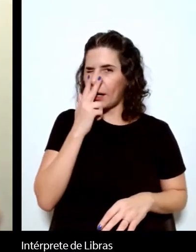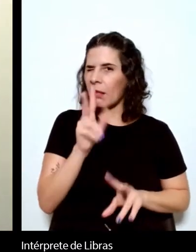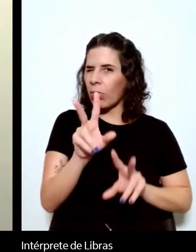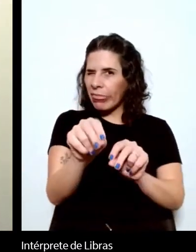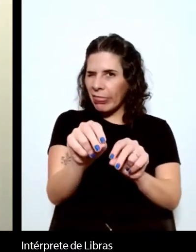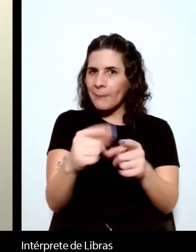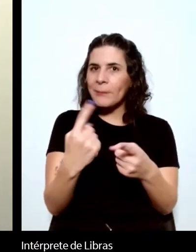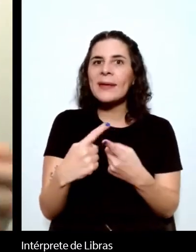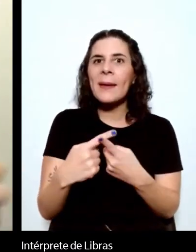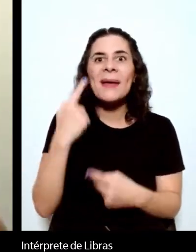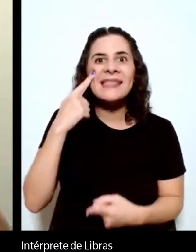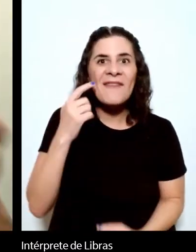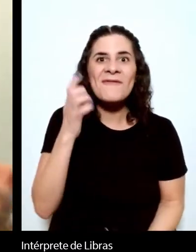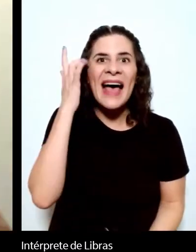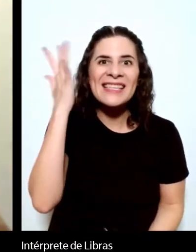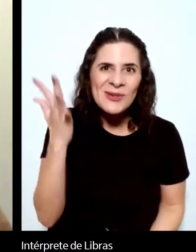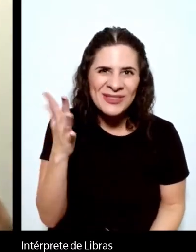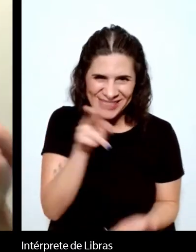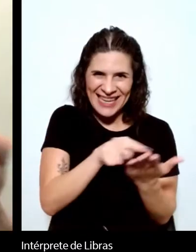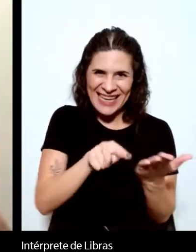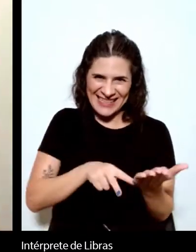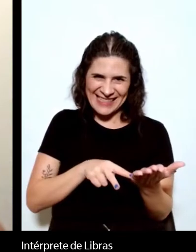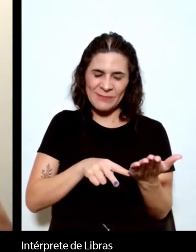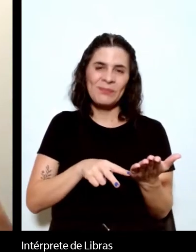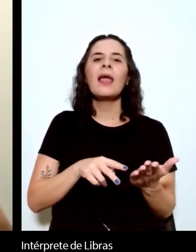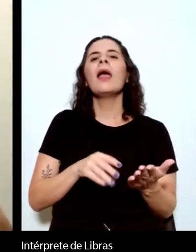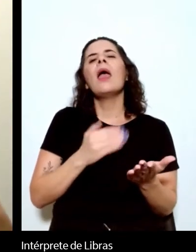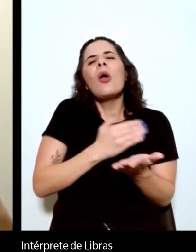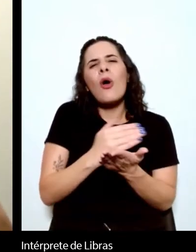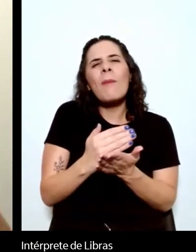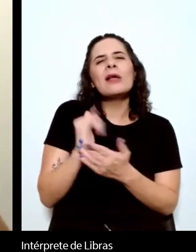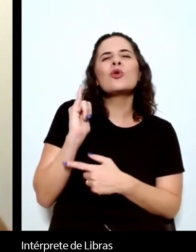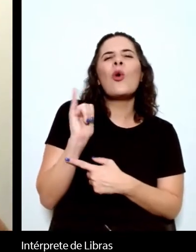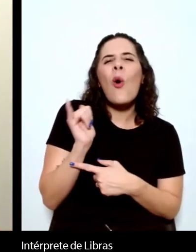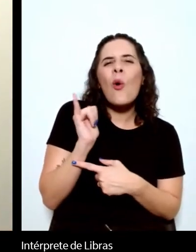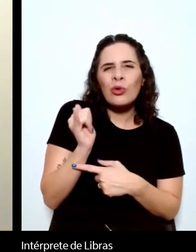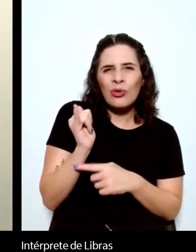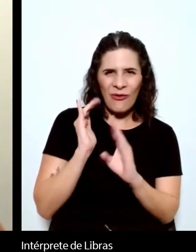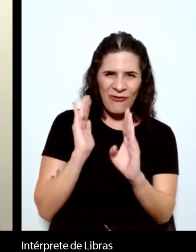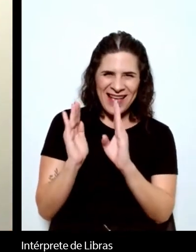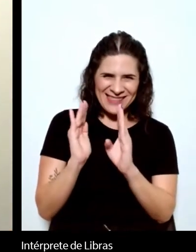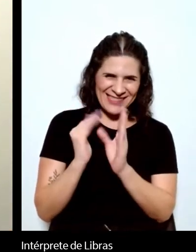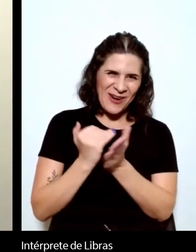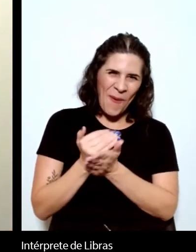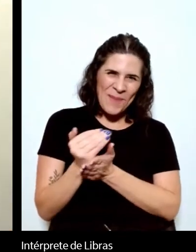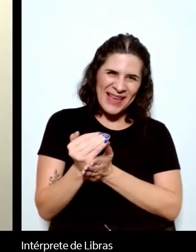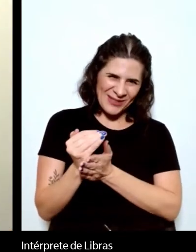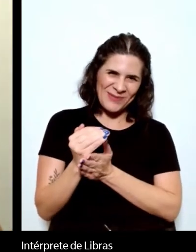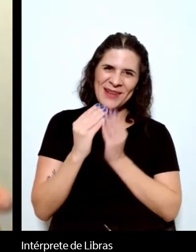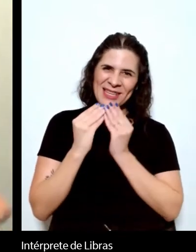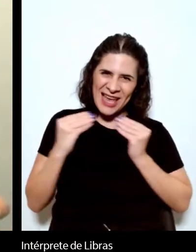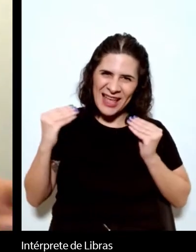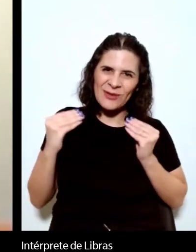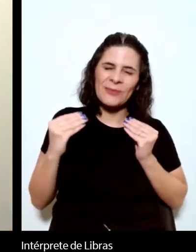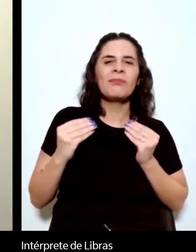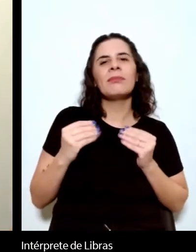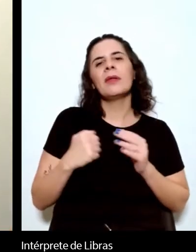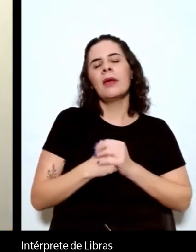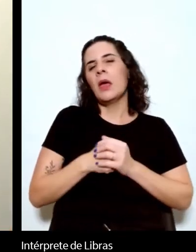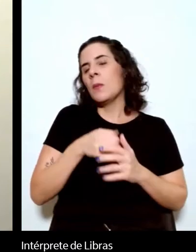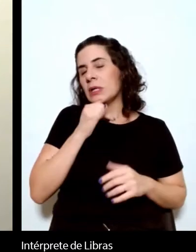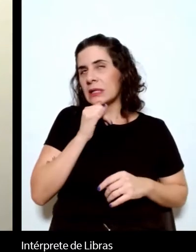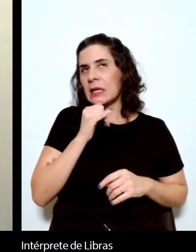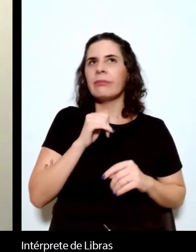Eu começo com os contos da primeira fase, os contos do Jornal das Famílias,